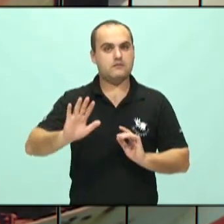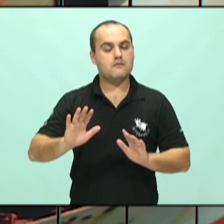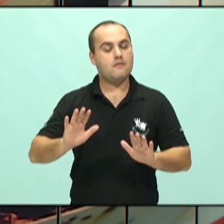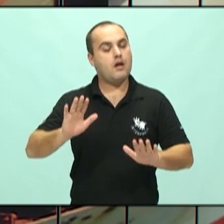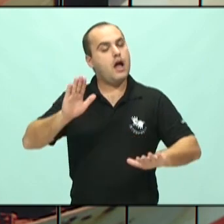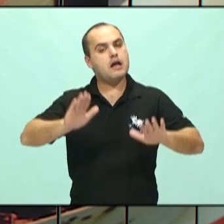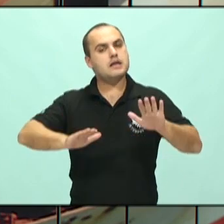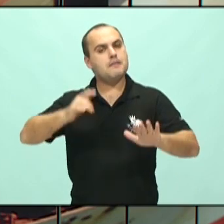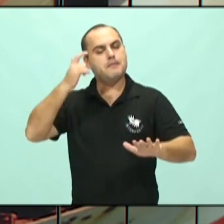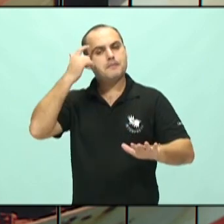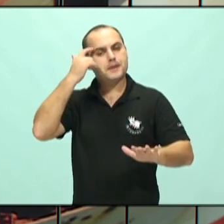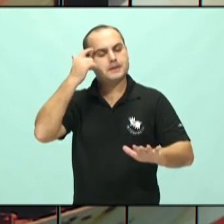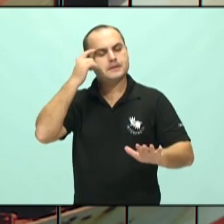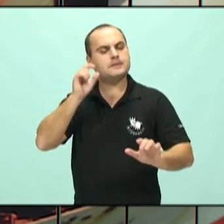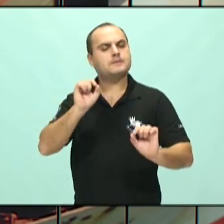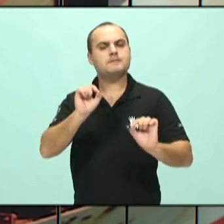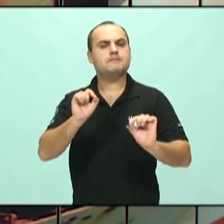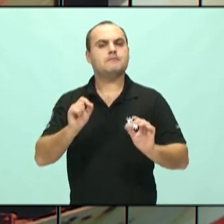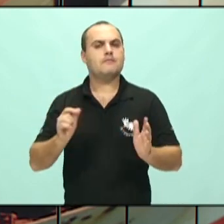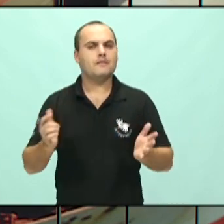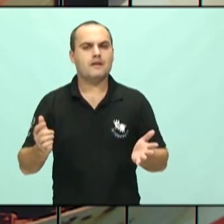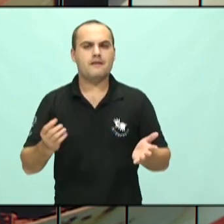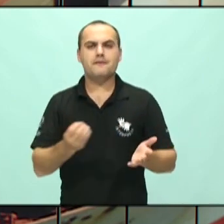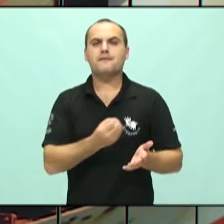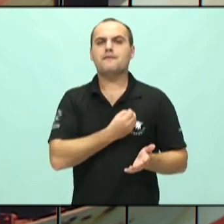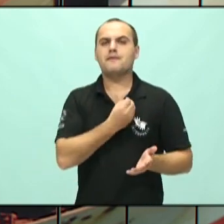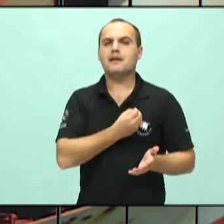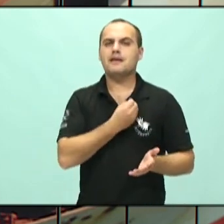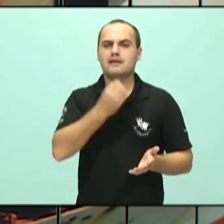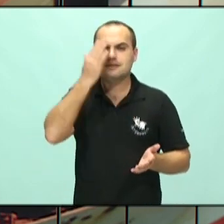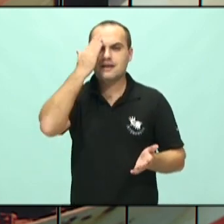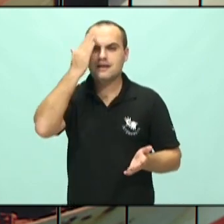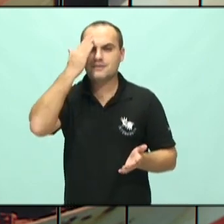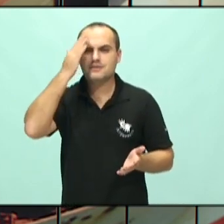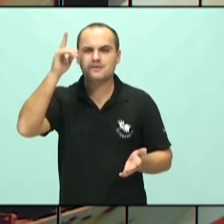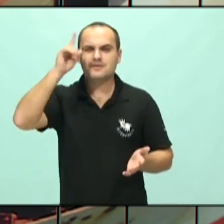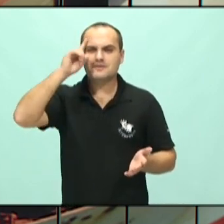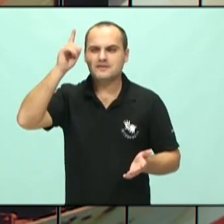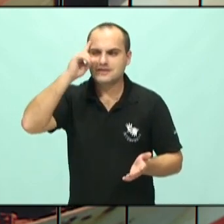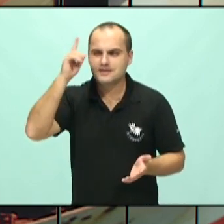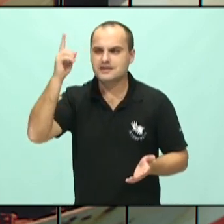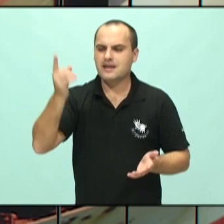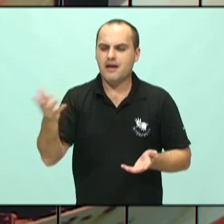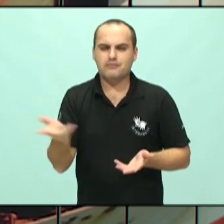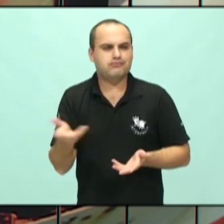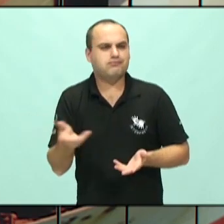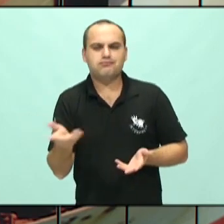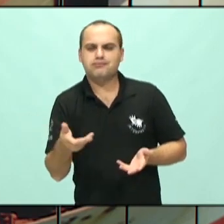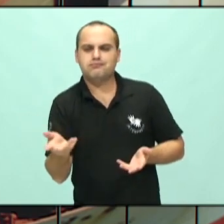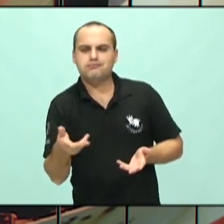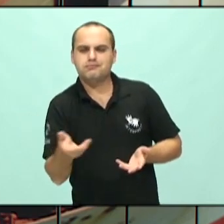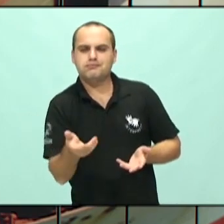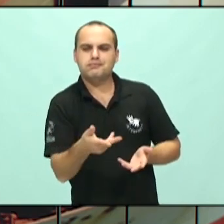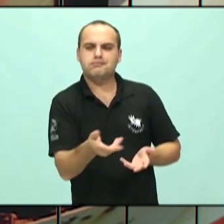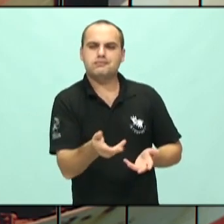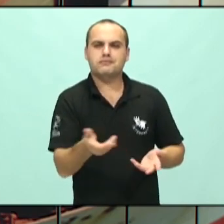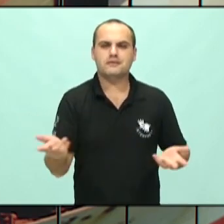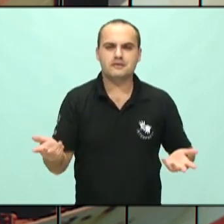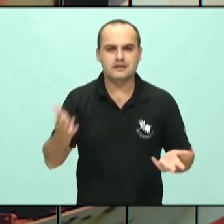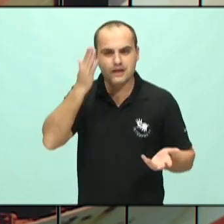vida, né? Essa correria, talvez essa intenção de alta